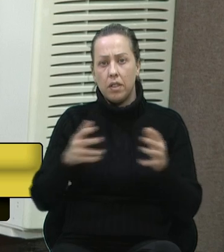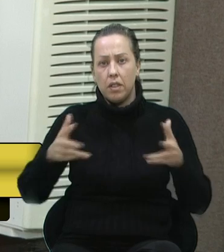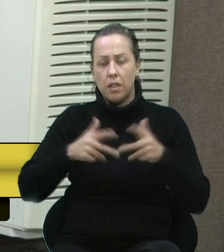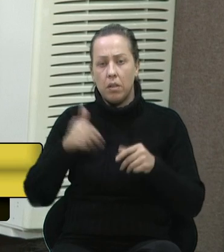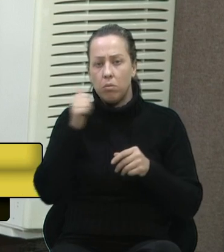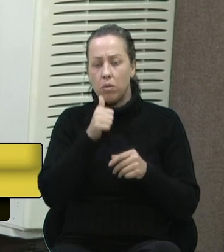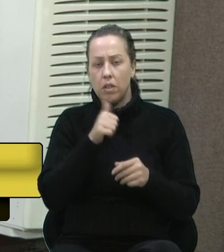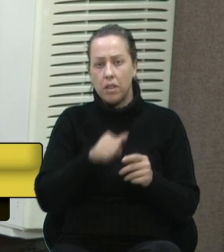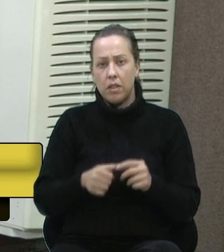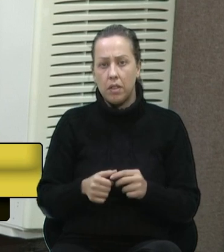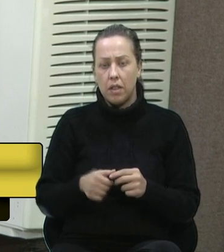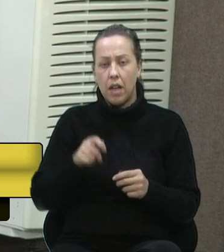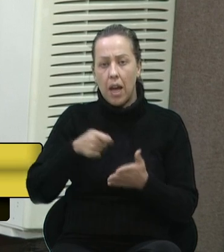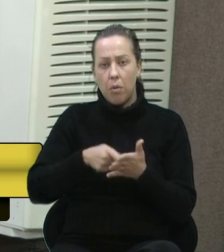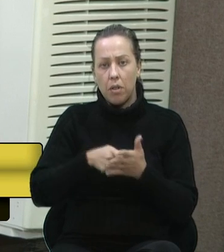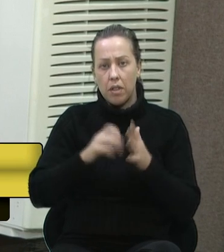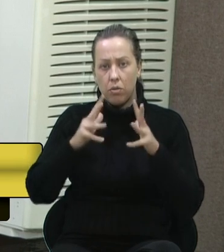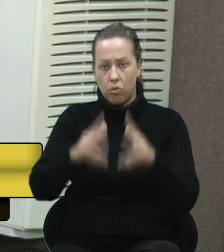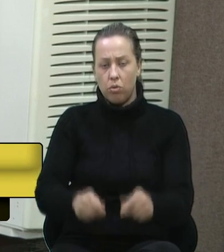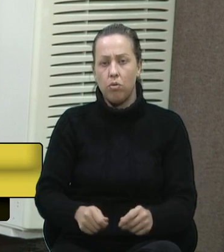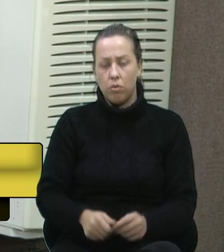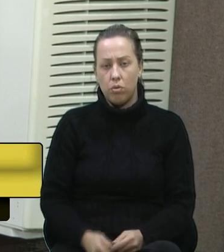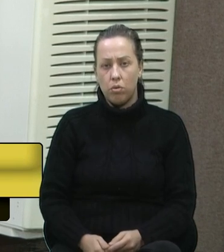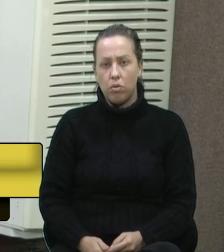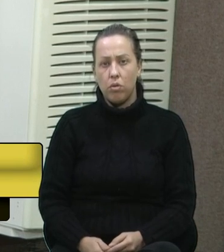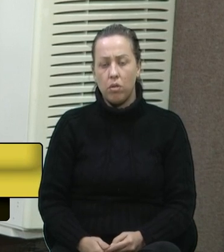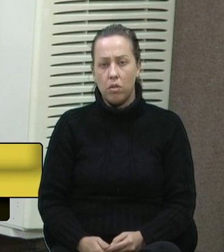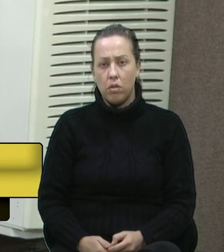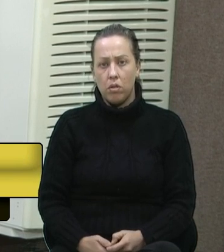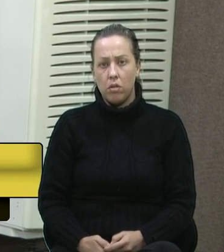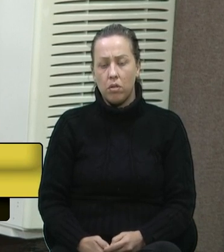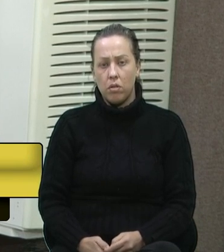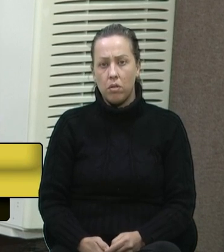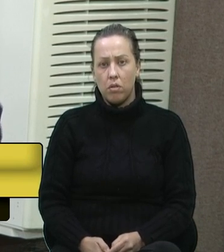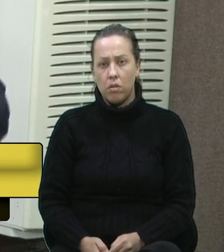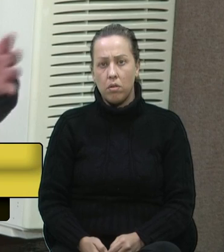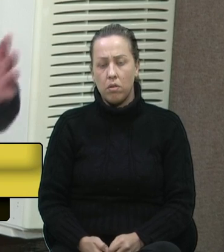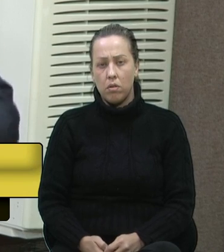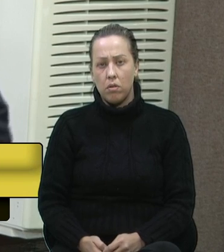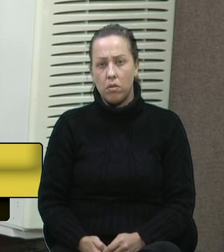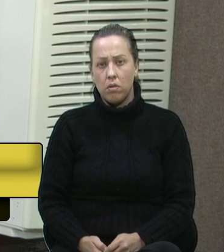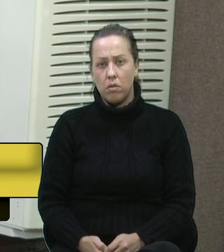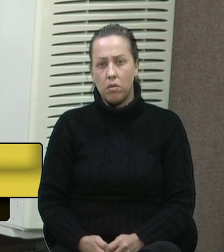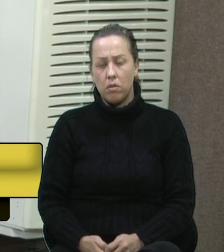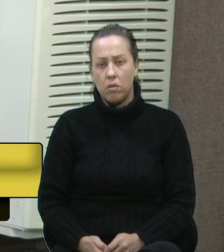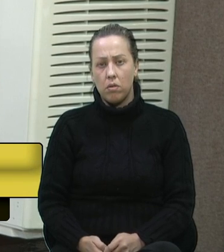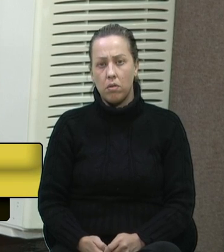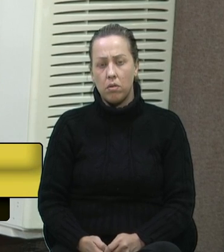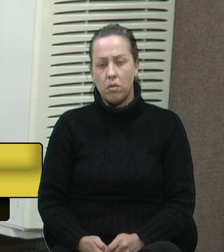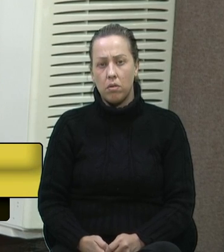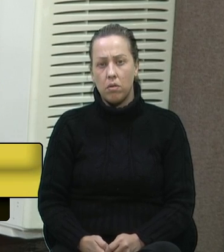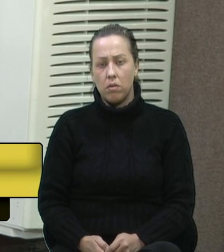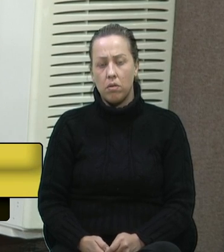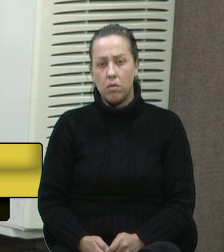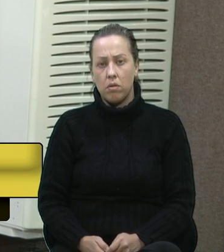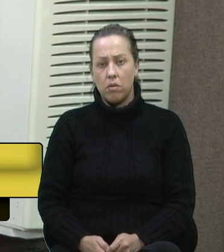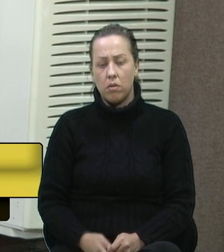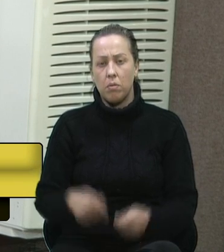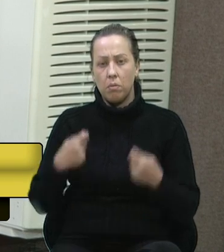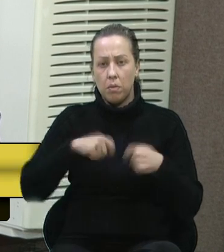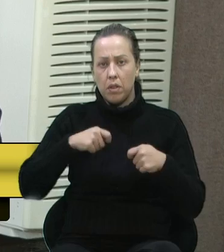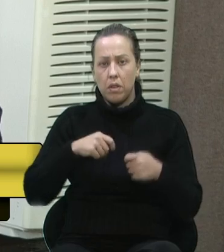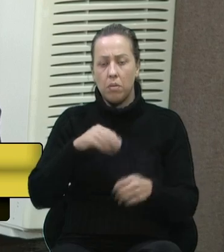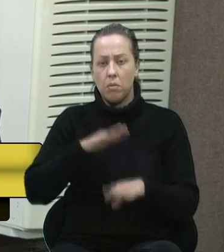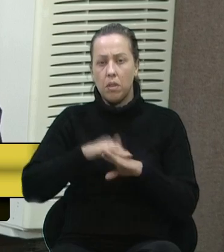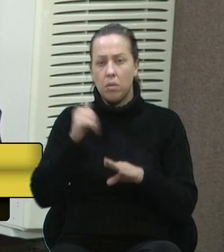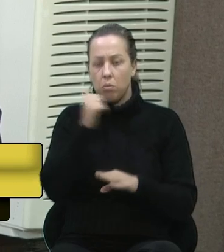mulheres, é obrigação de todos, isso que nós precisamos continuar, Não está, ah, isso aí é mais mora, não, não é isso. Nós precisamos que